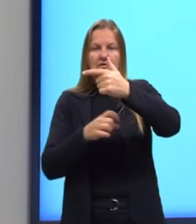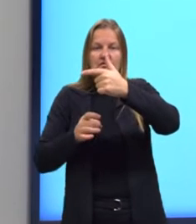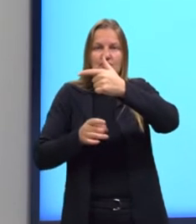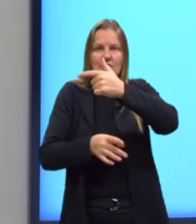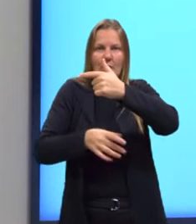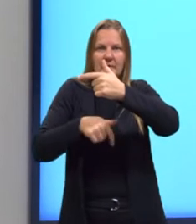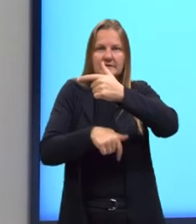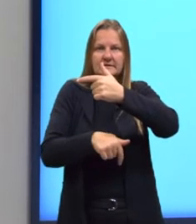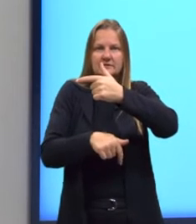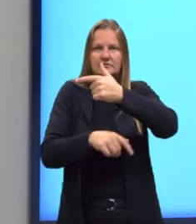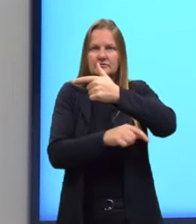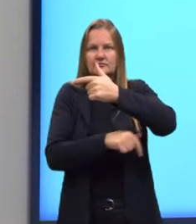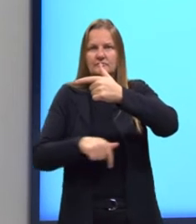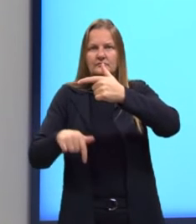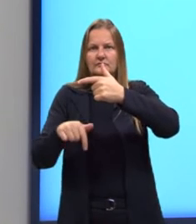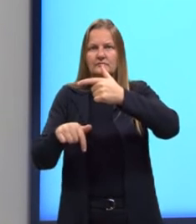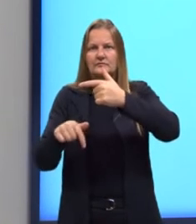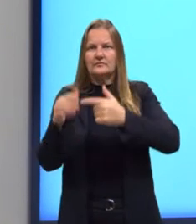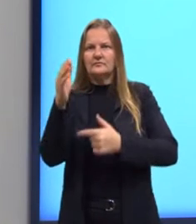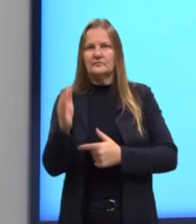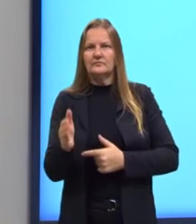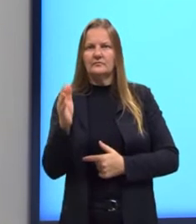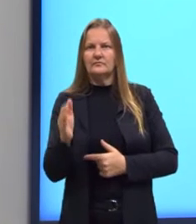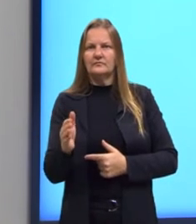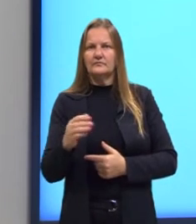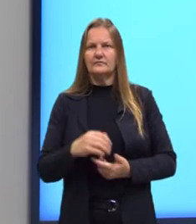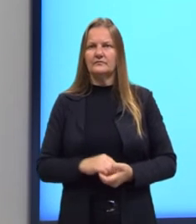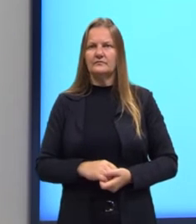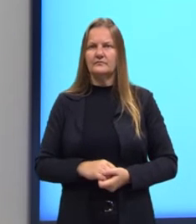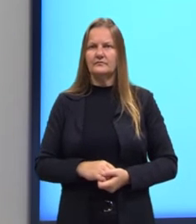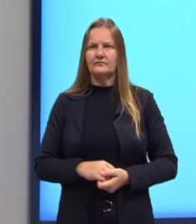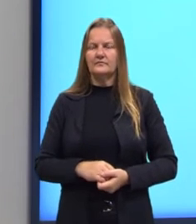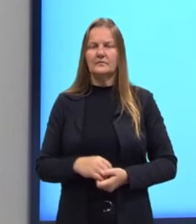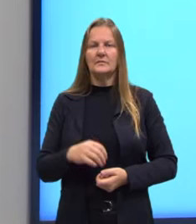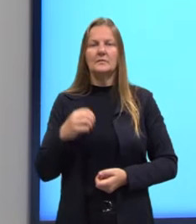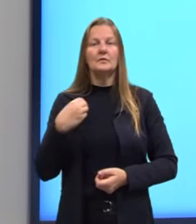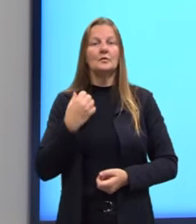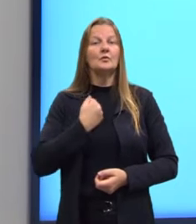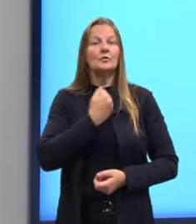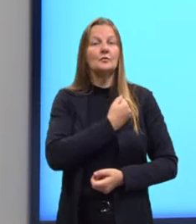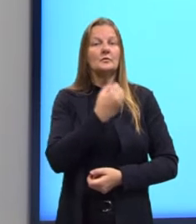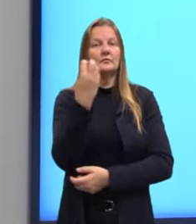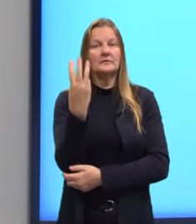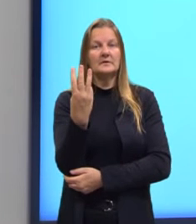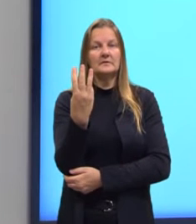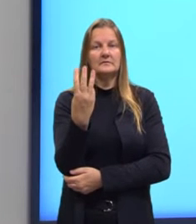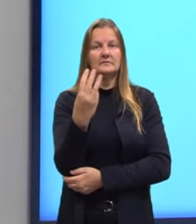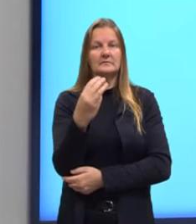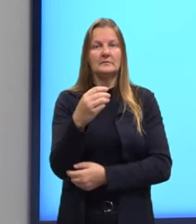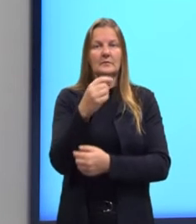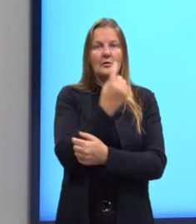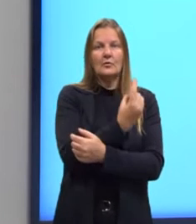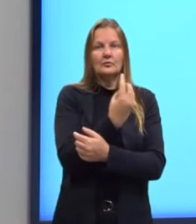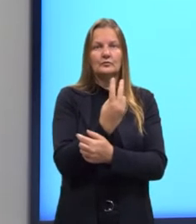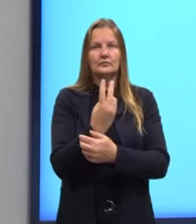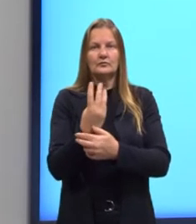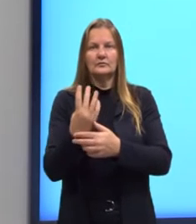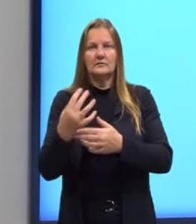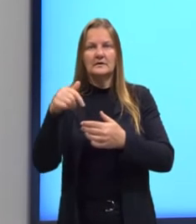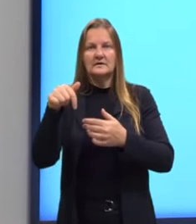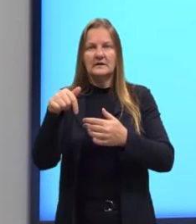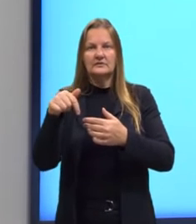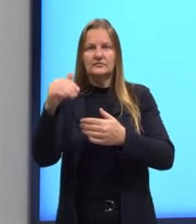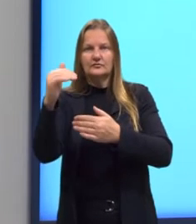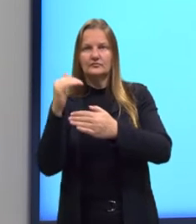sequência, nós podemos observar aqui que seria, então, ali o valor número três, né? Ou seja, nós vamos